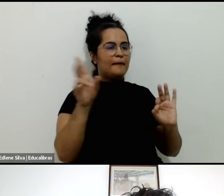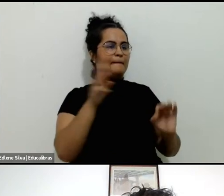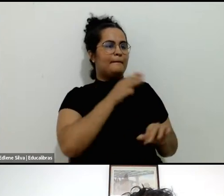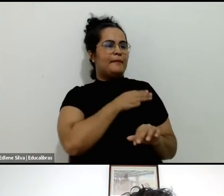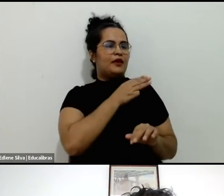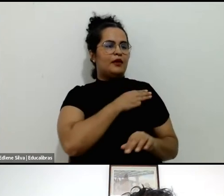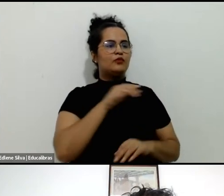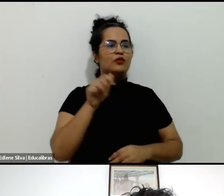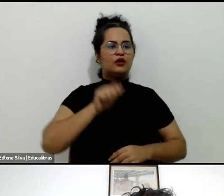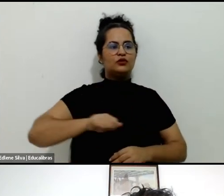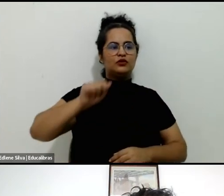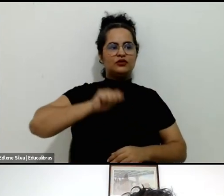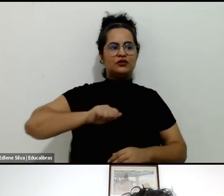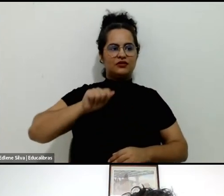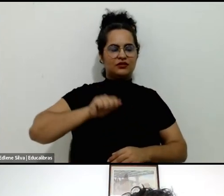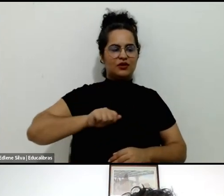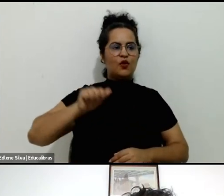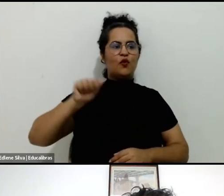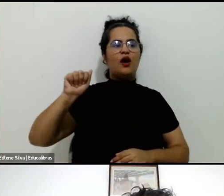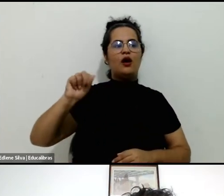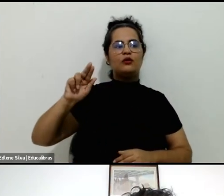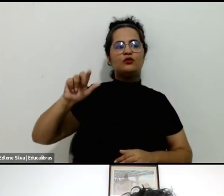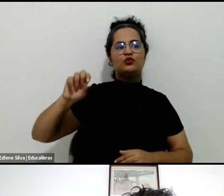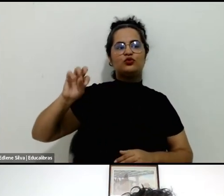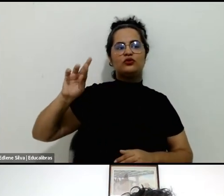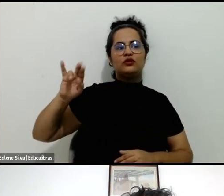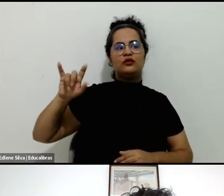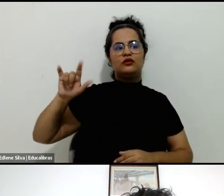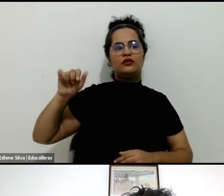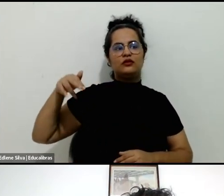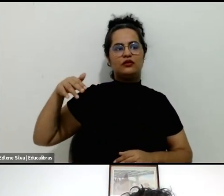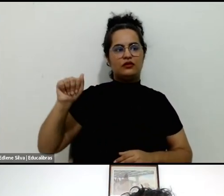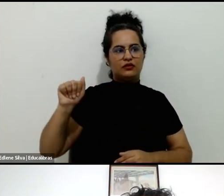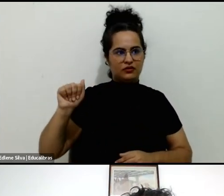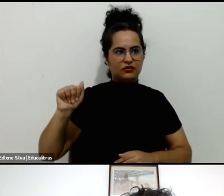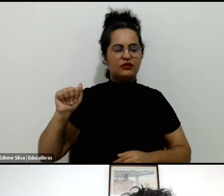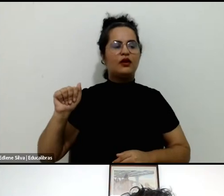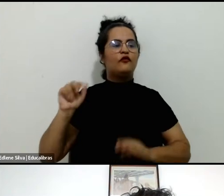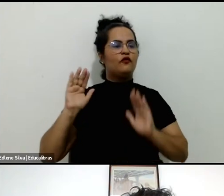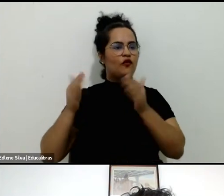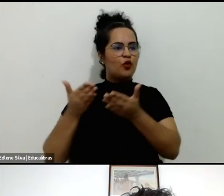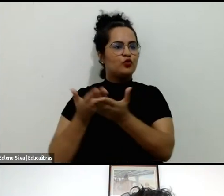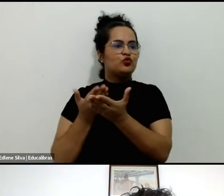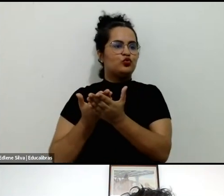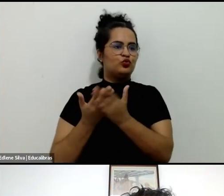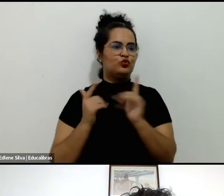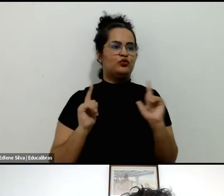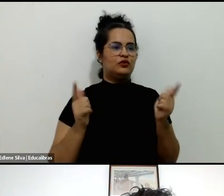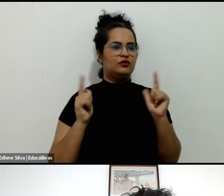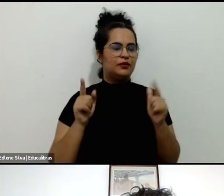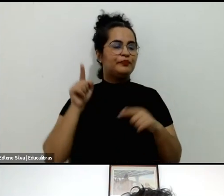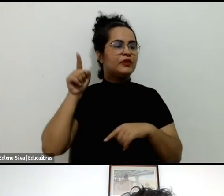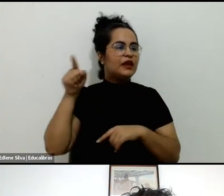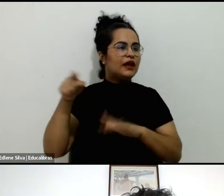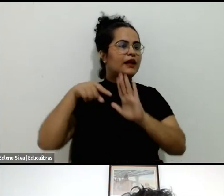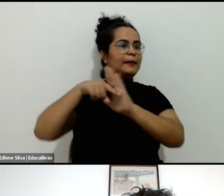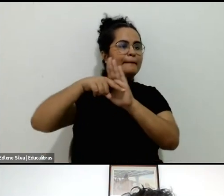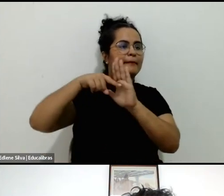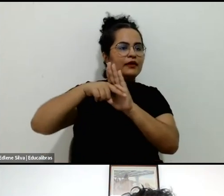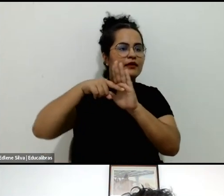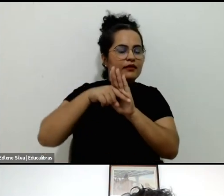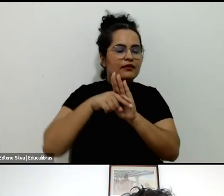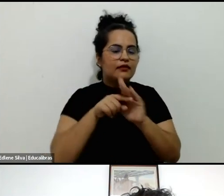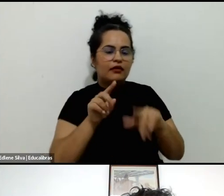Associação Australiana Neozelandesa de Estudos do Lazer. É gerente de pesquisa para a empresa e